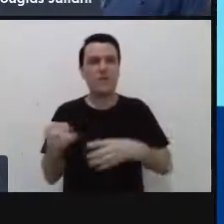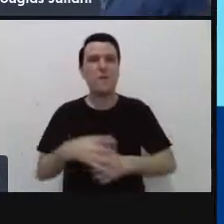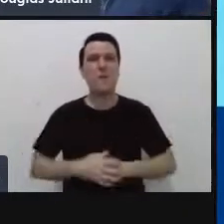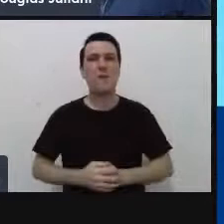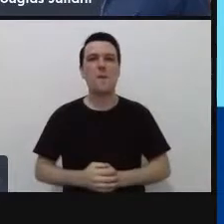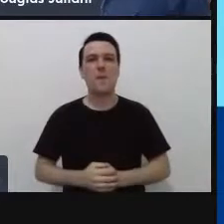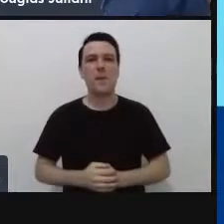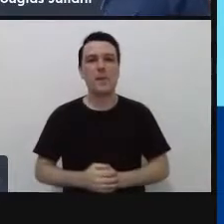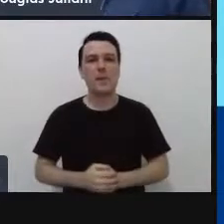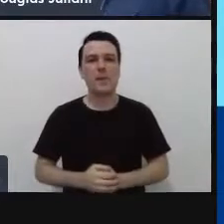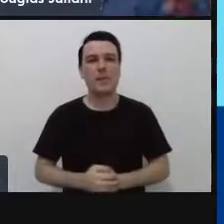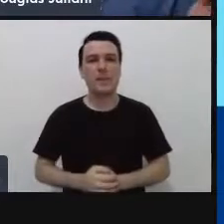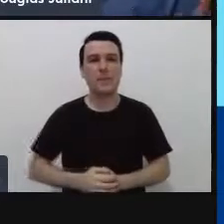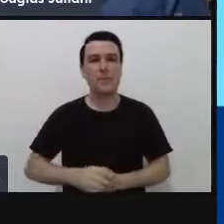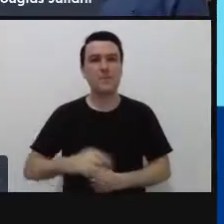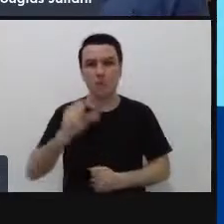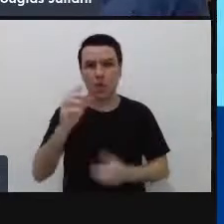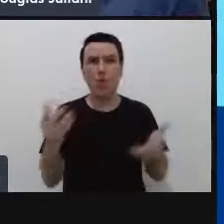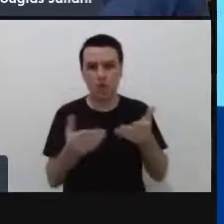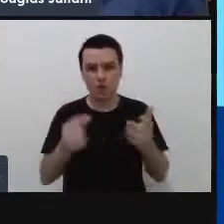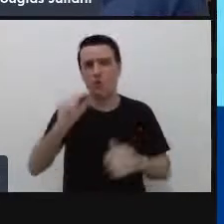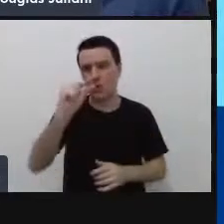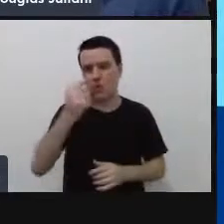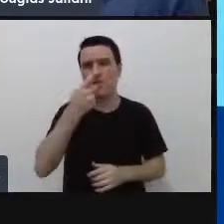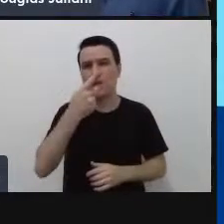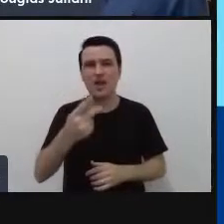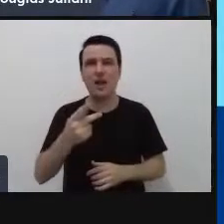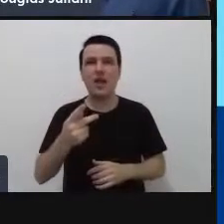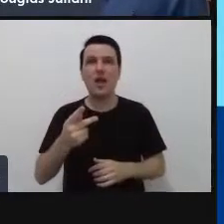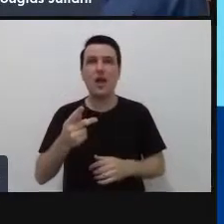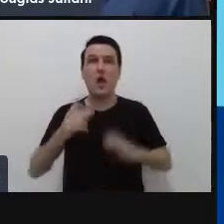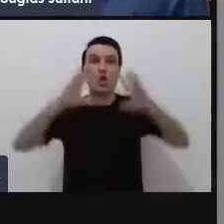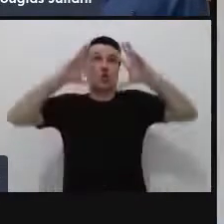É um pouco do que a gente vai falar aqui hoje, claro que não se esgota aqui.